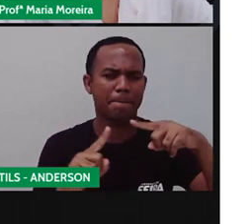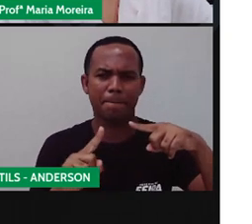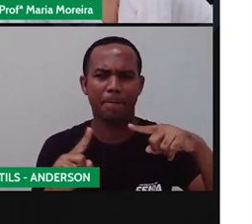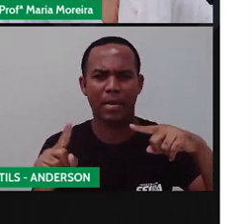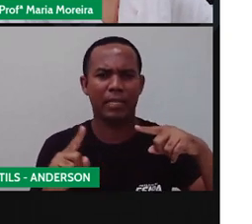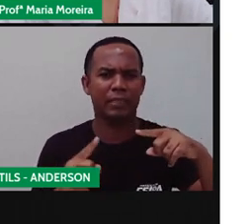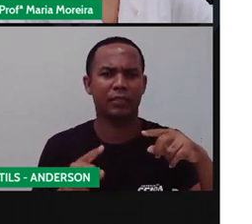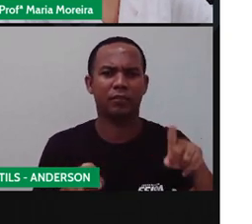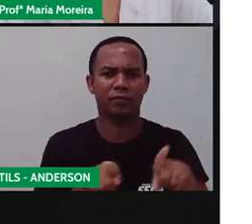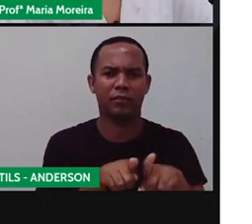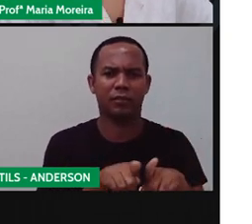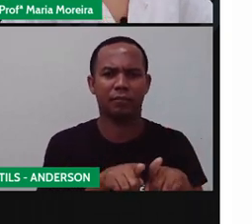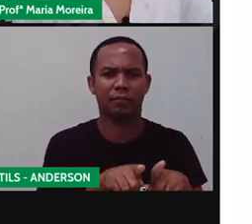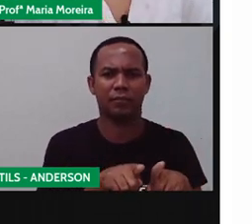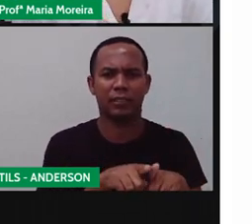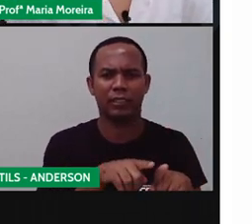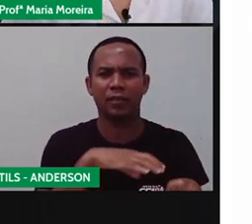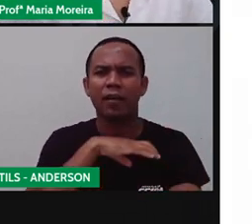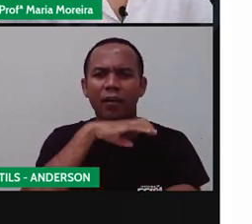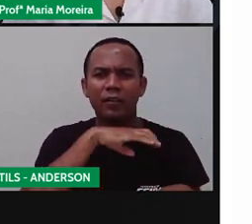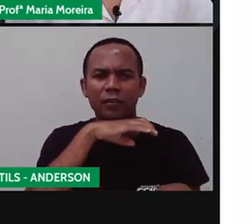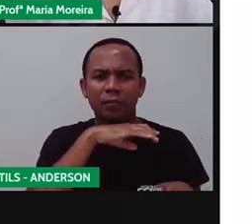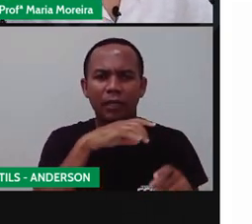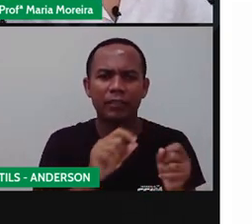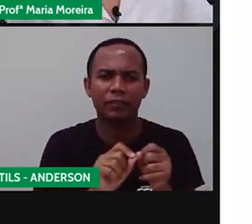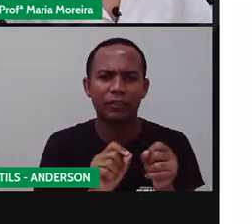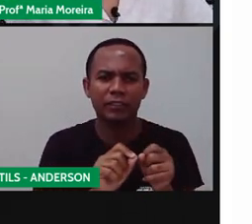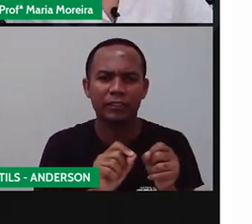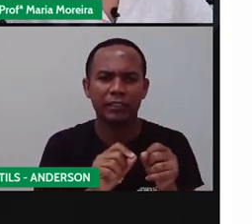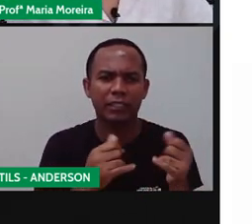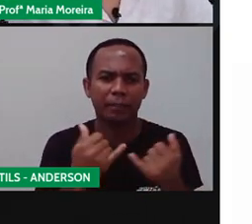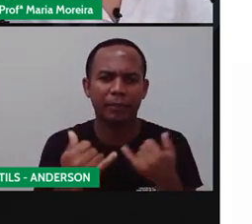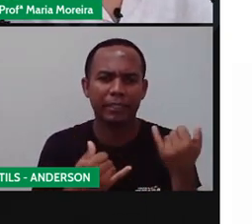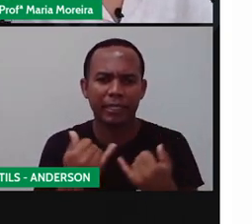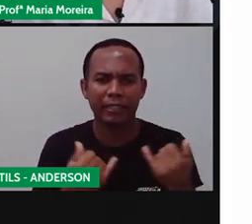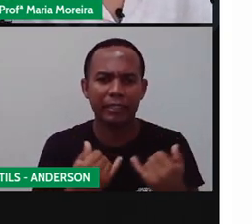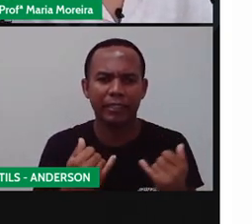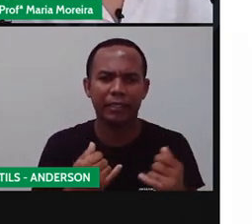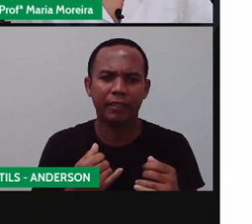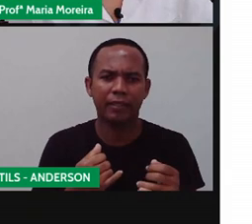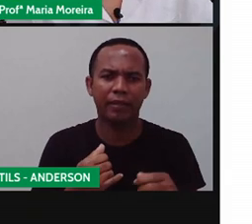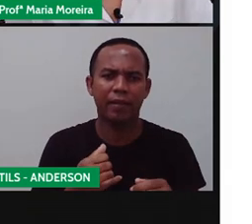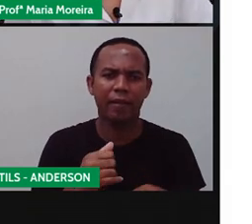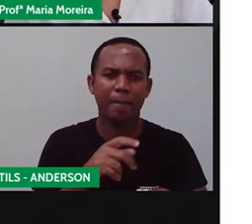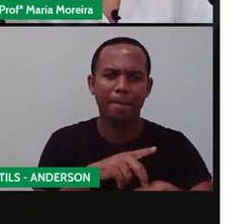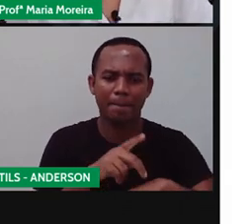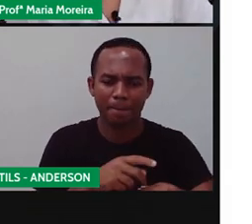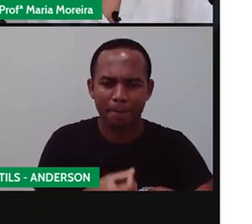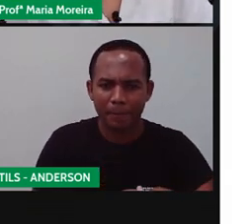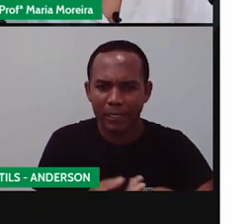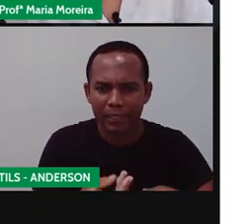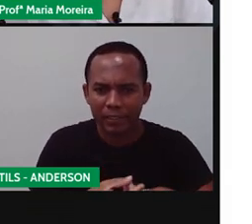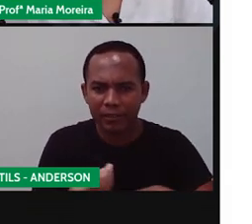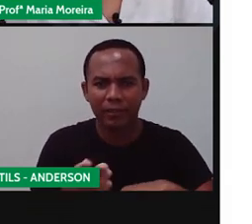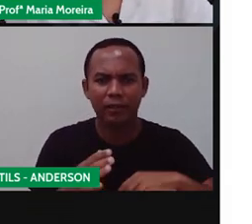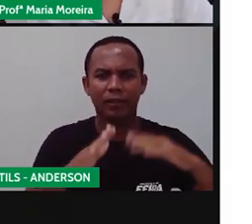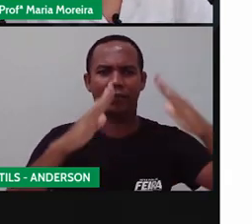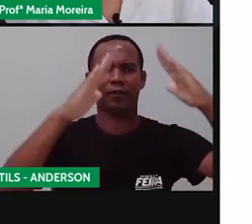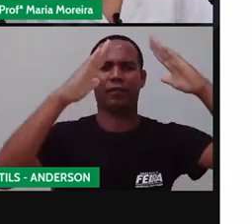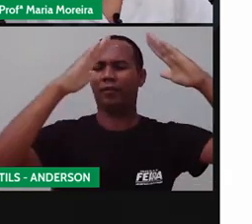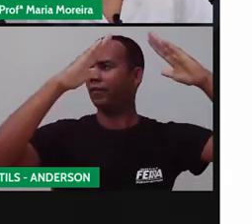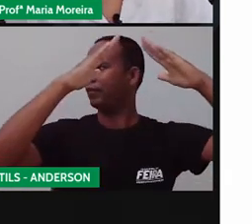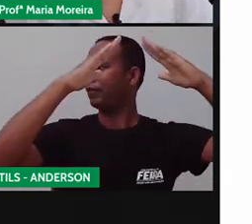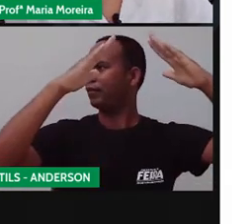animais. Além de brincadeiras como a Amarelinha, que vocês conhecem, Cinco Marias, Anderson,